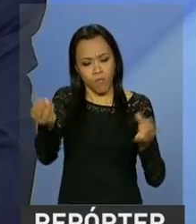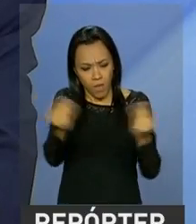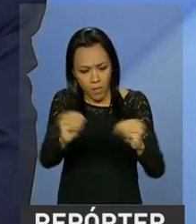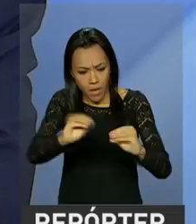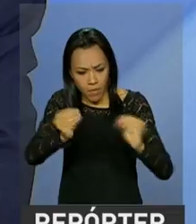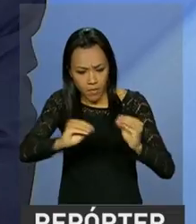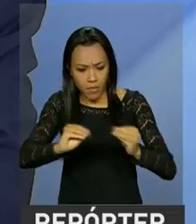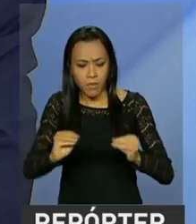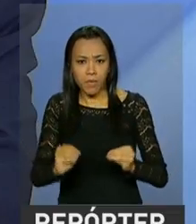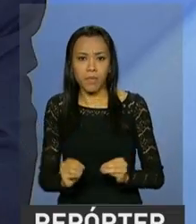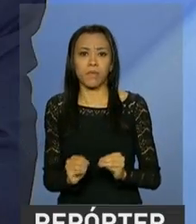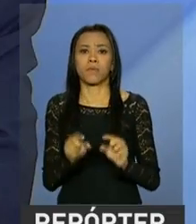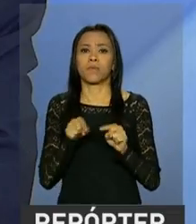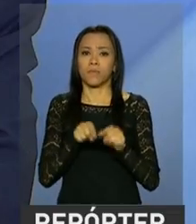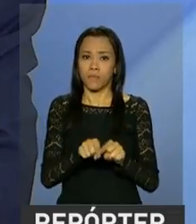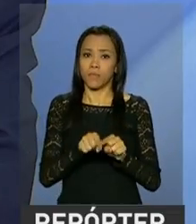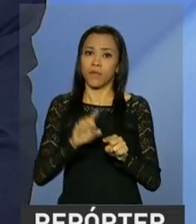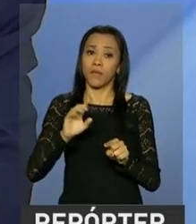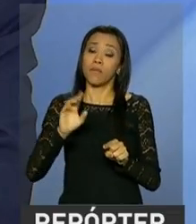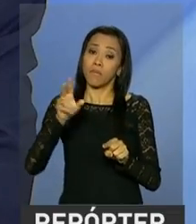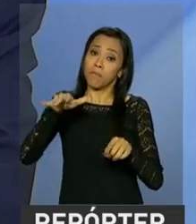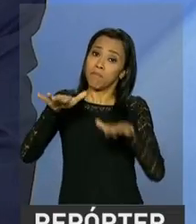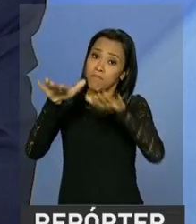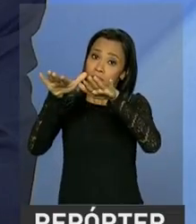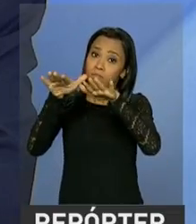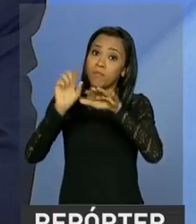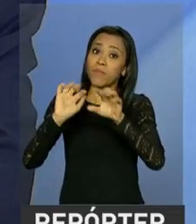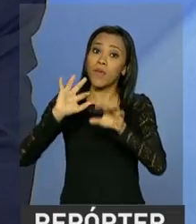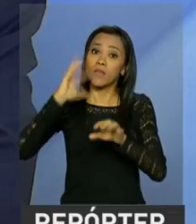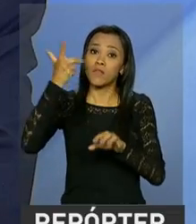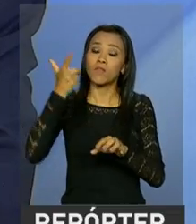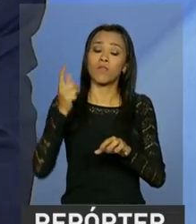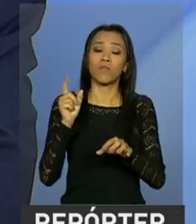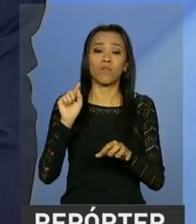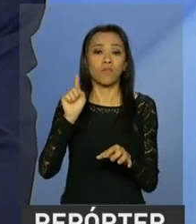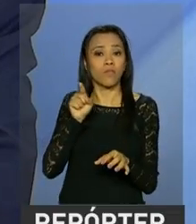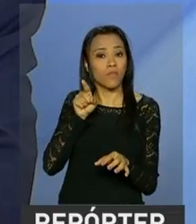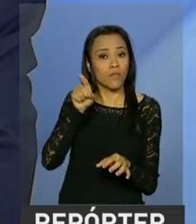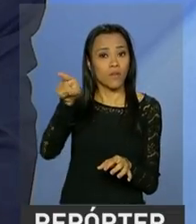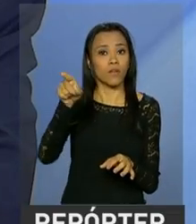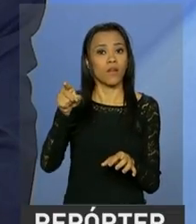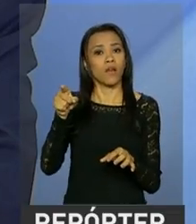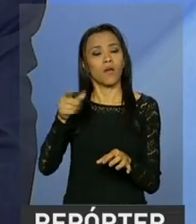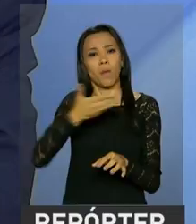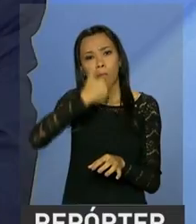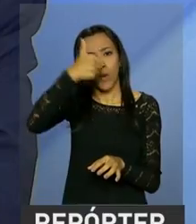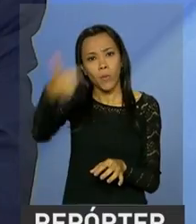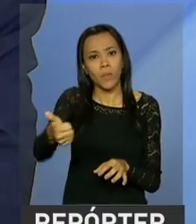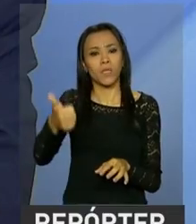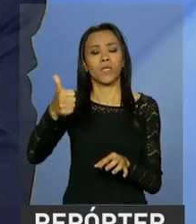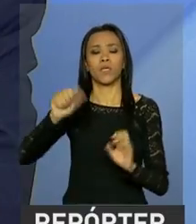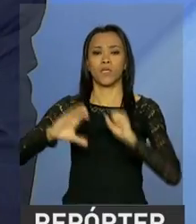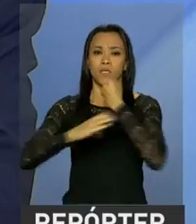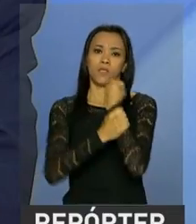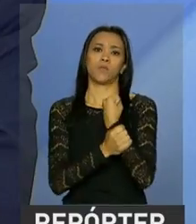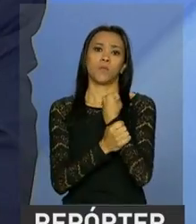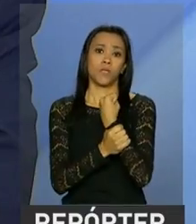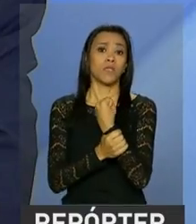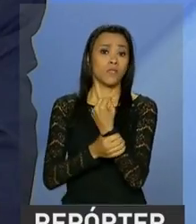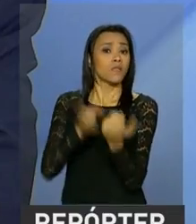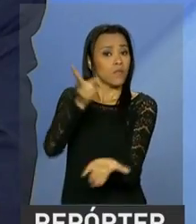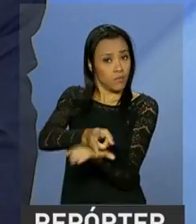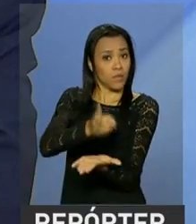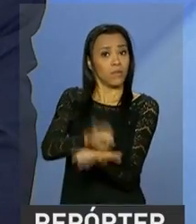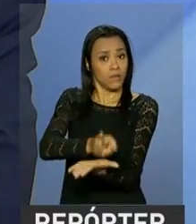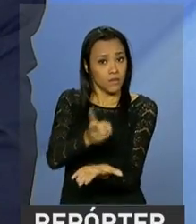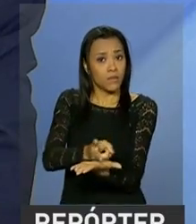como resultado uma permanência e uma melhoria na segurança pública e uma manutenção